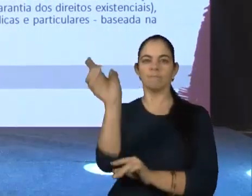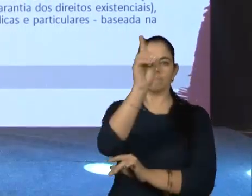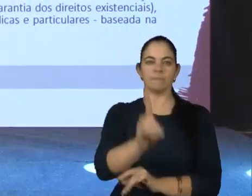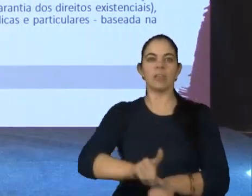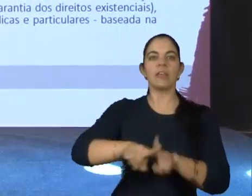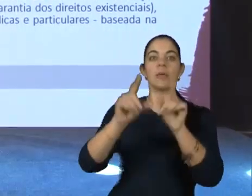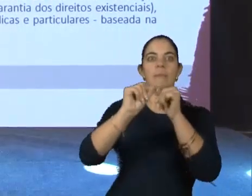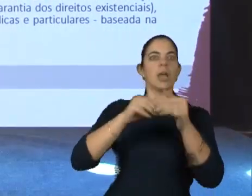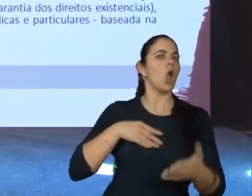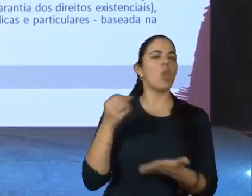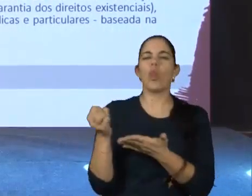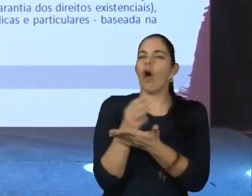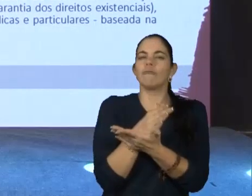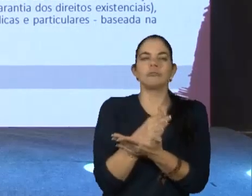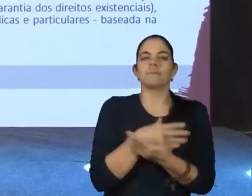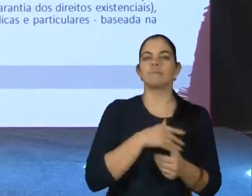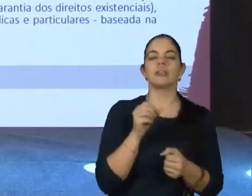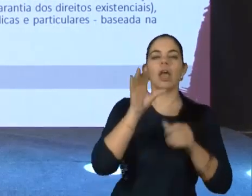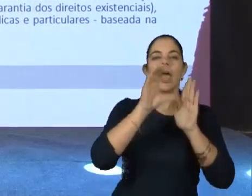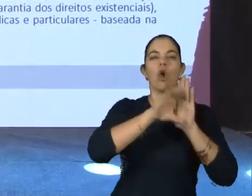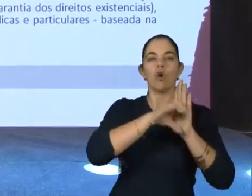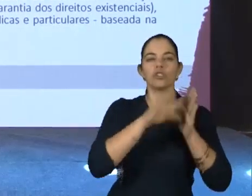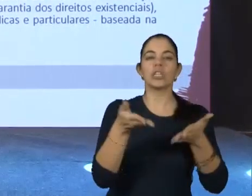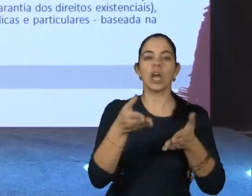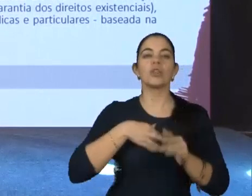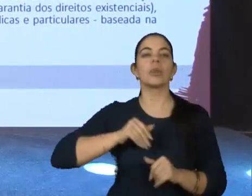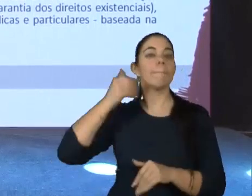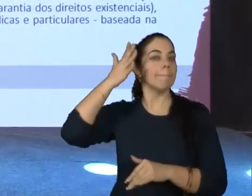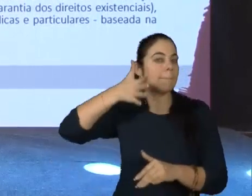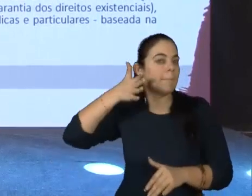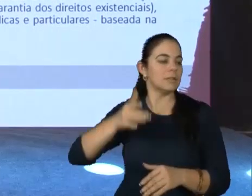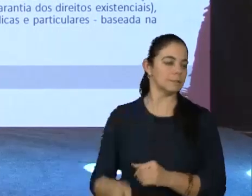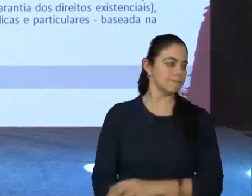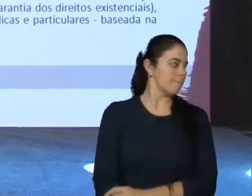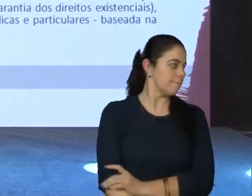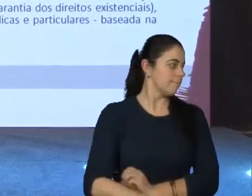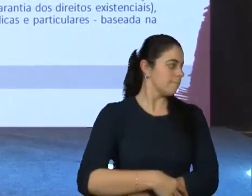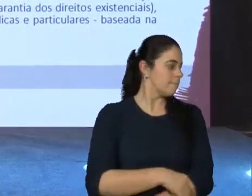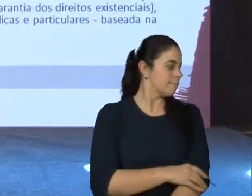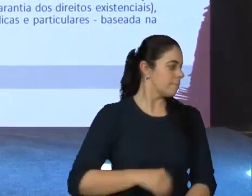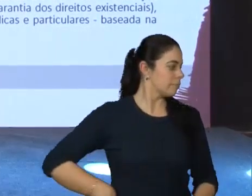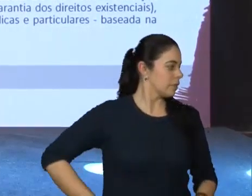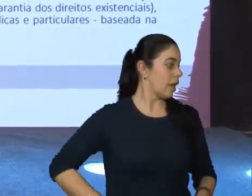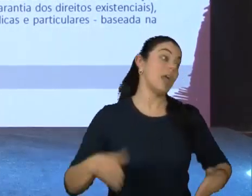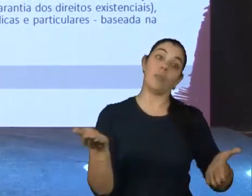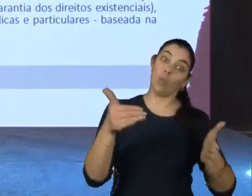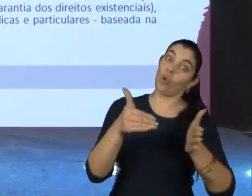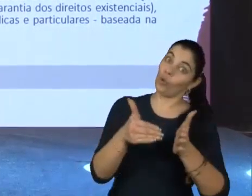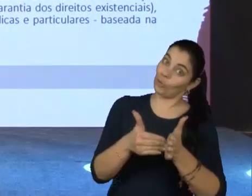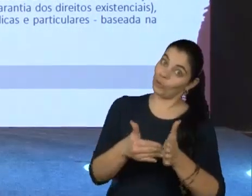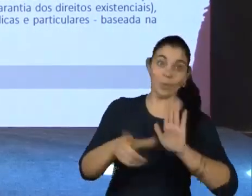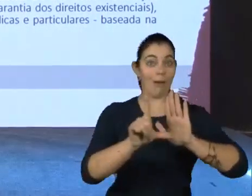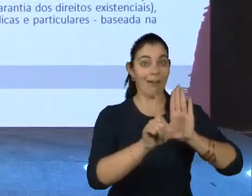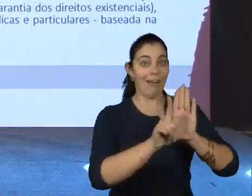e dando vários outros conceitos que a gente vai ver ao longo dessa palestra. Por fim, também, a